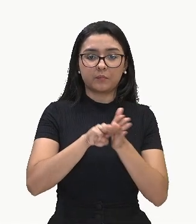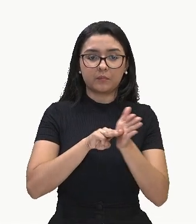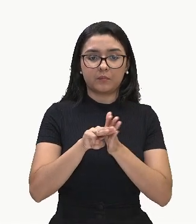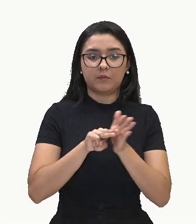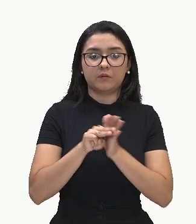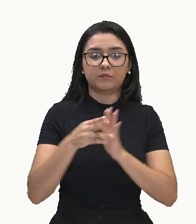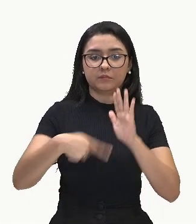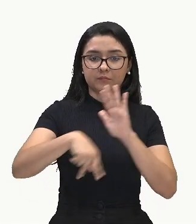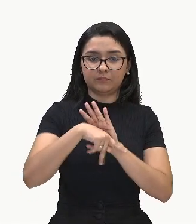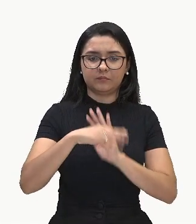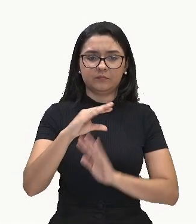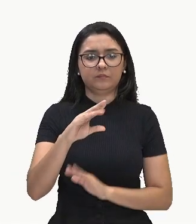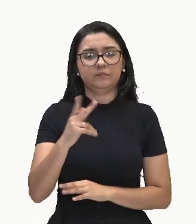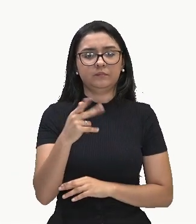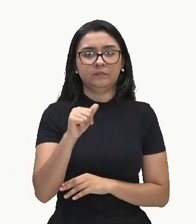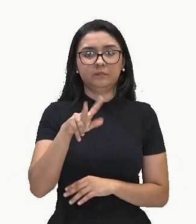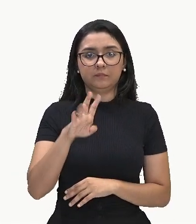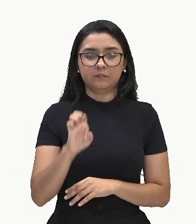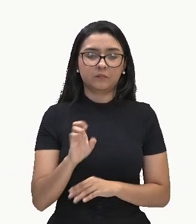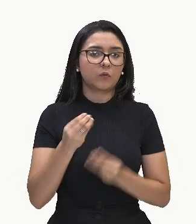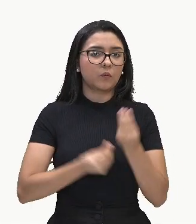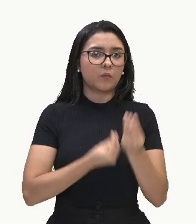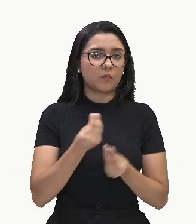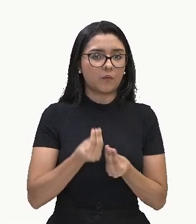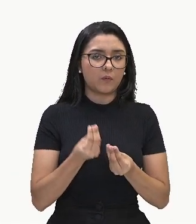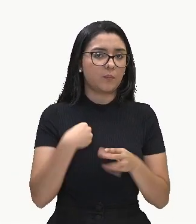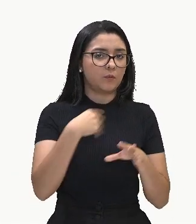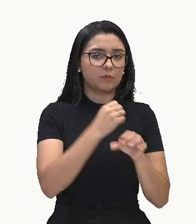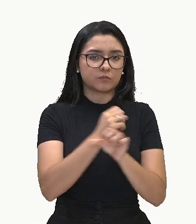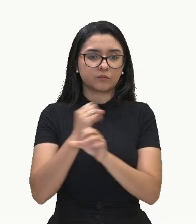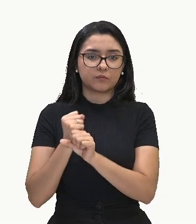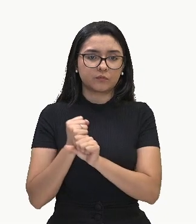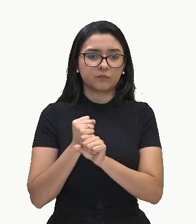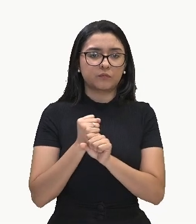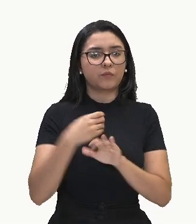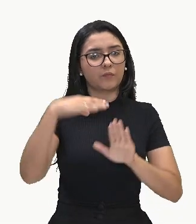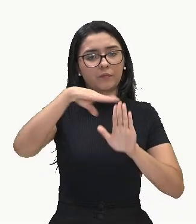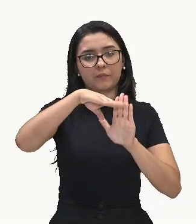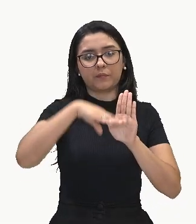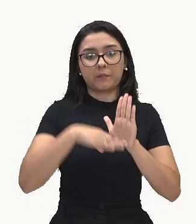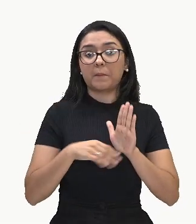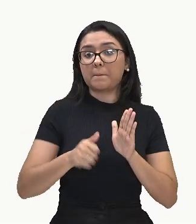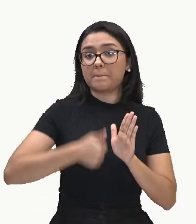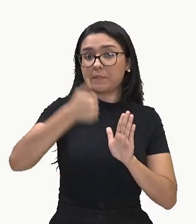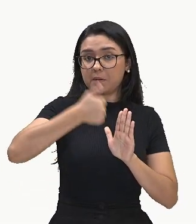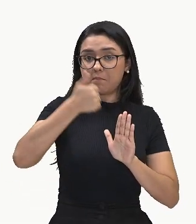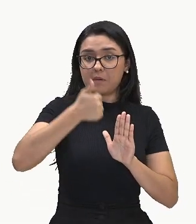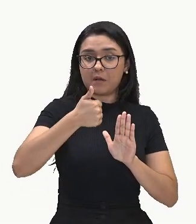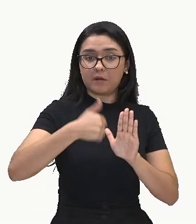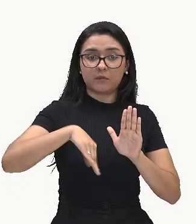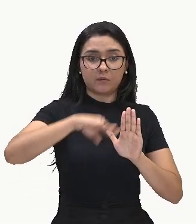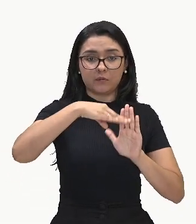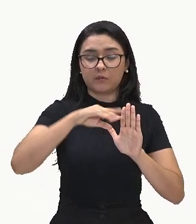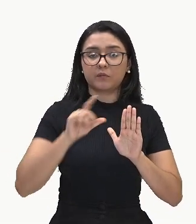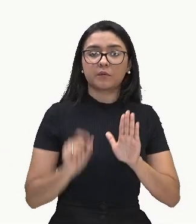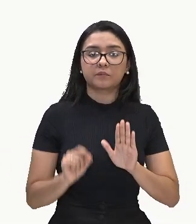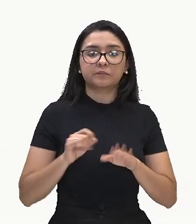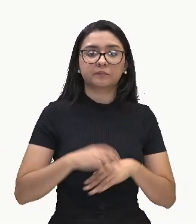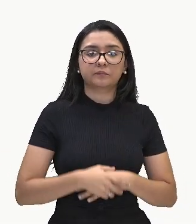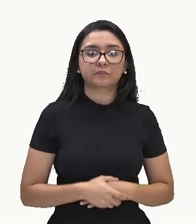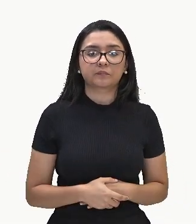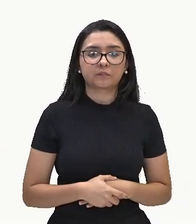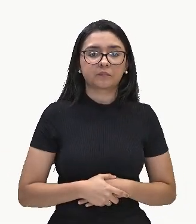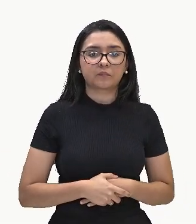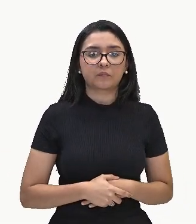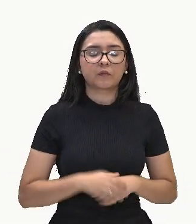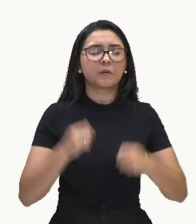chave. Como é que funciona o método da chave? Vamos lá. Primeiro passo. O a gente